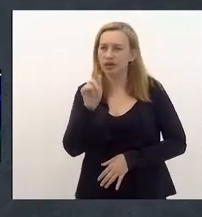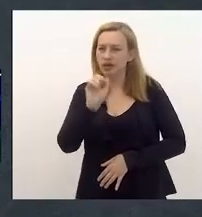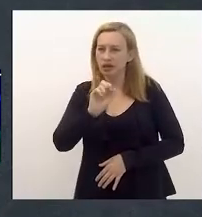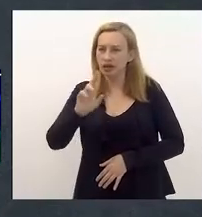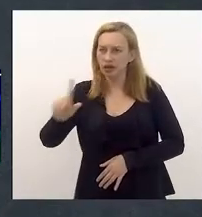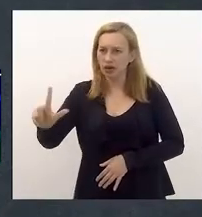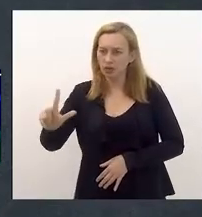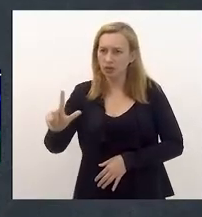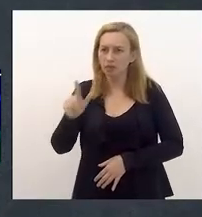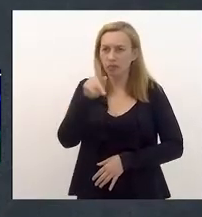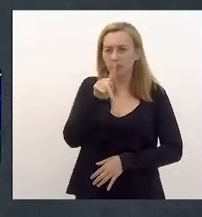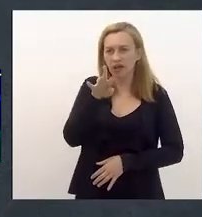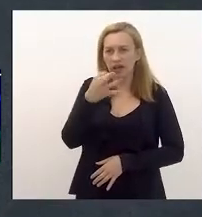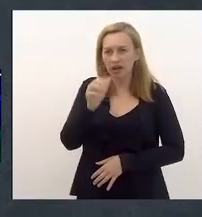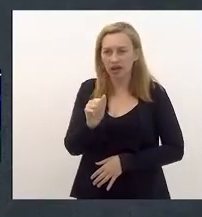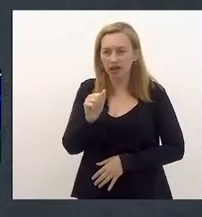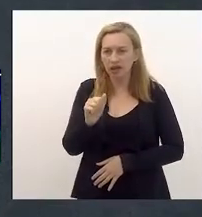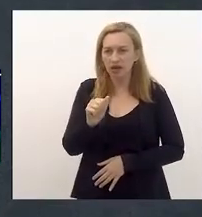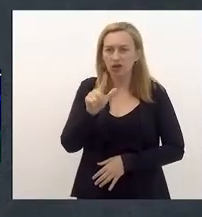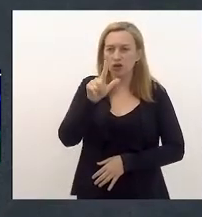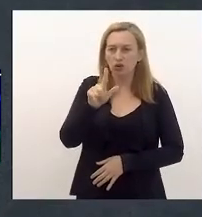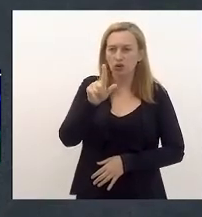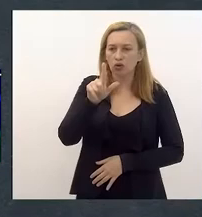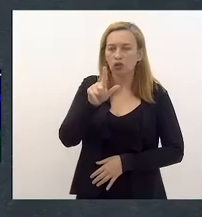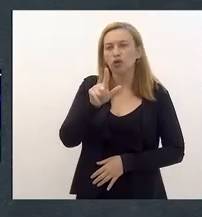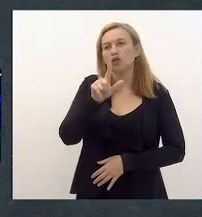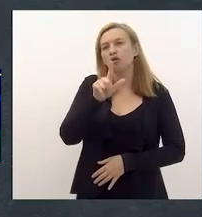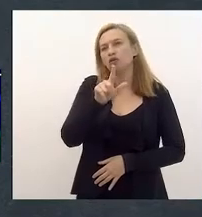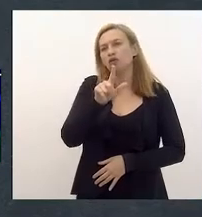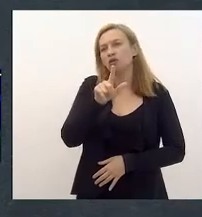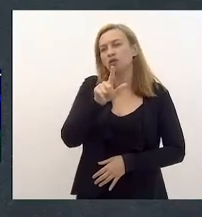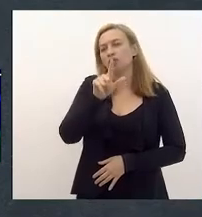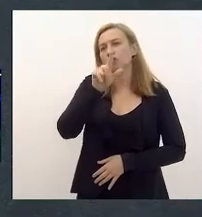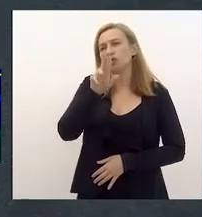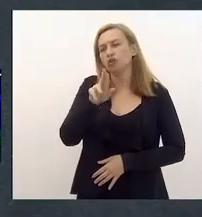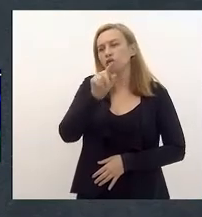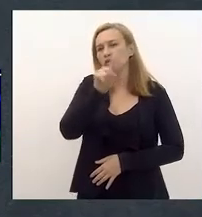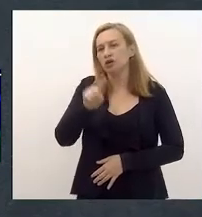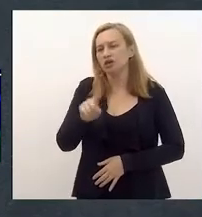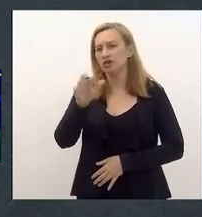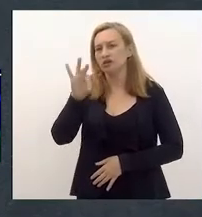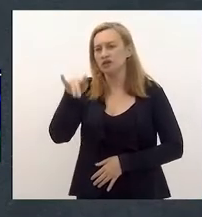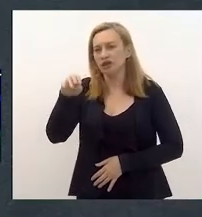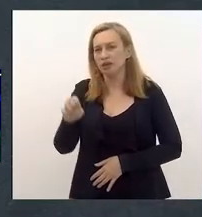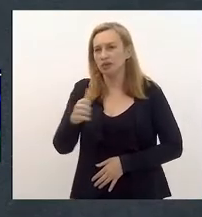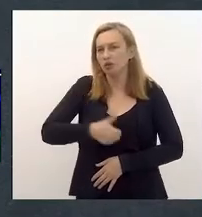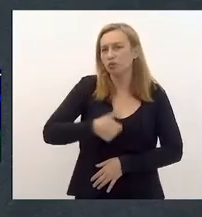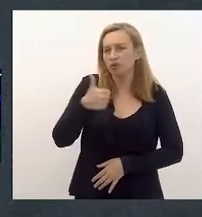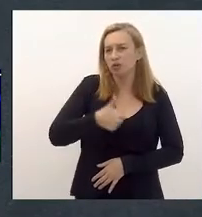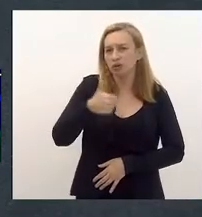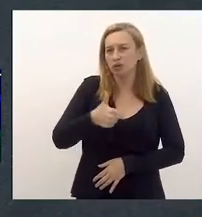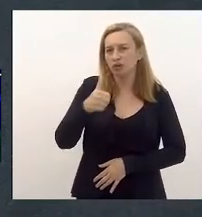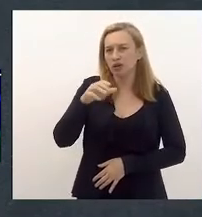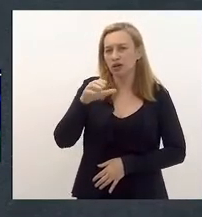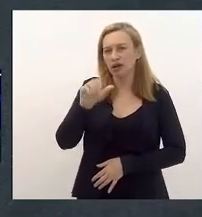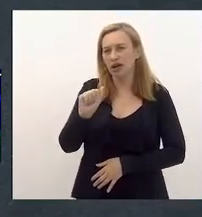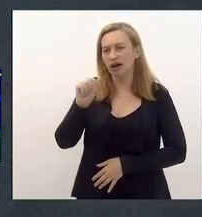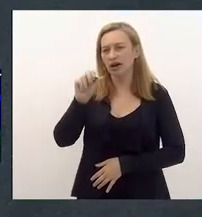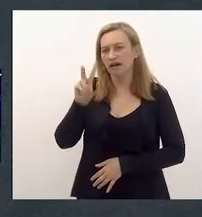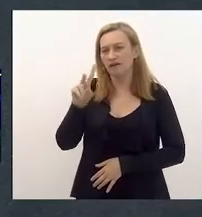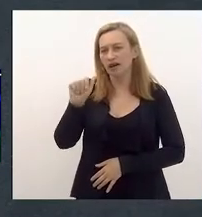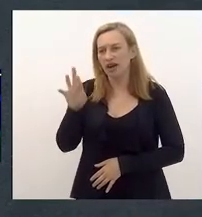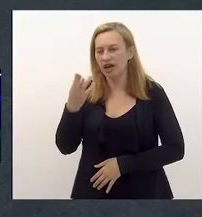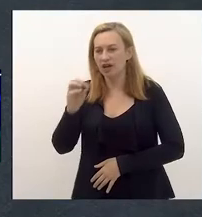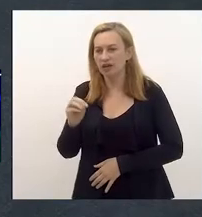partido ao férias Luiz Felipe de Azevedo Filipinho, foi o primeiro cavaleiro a